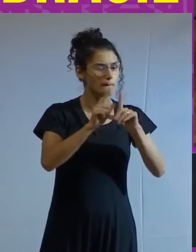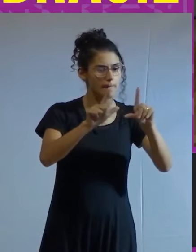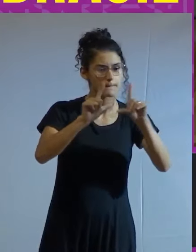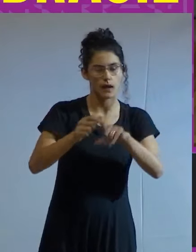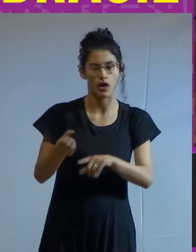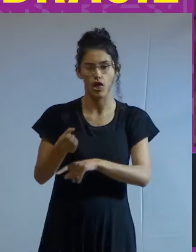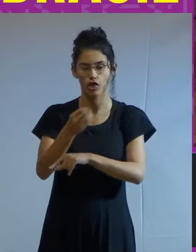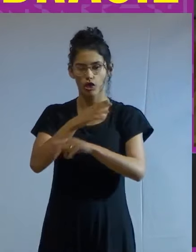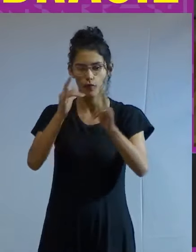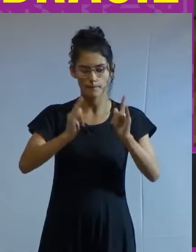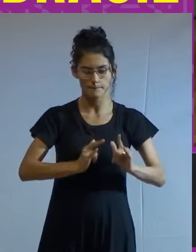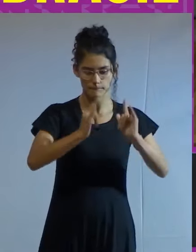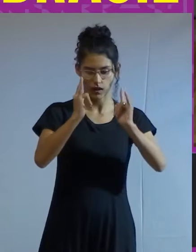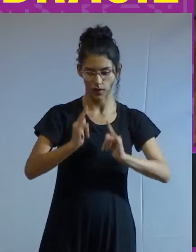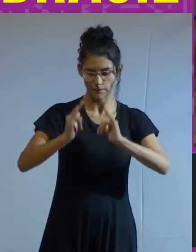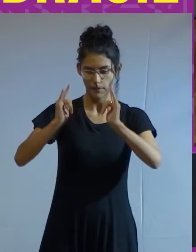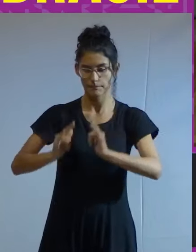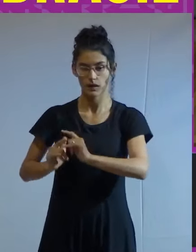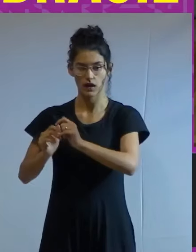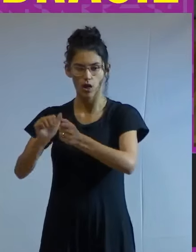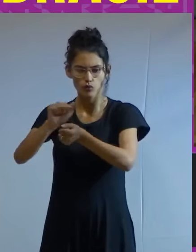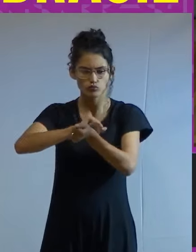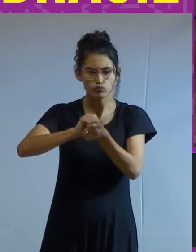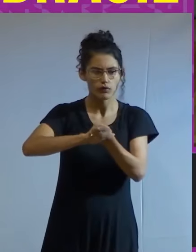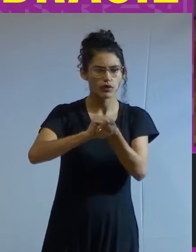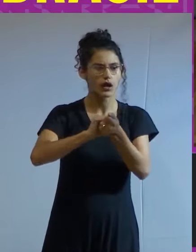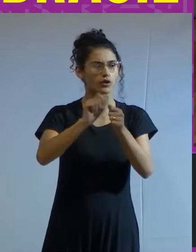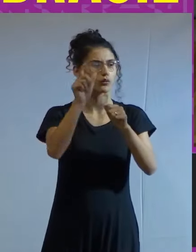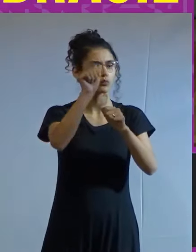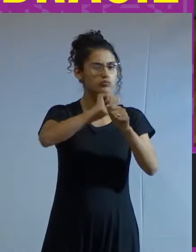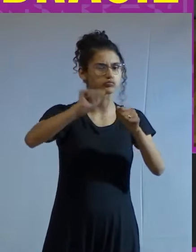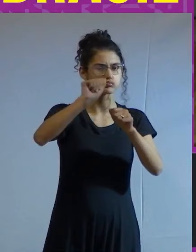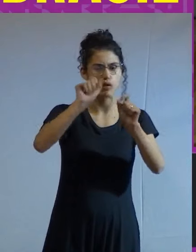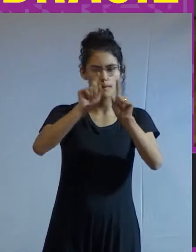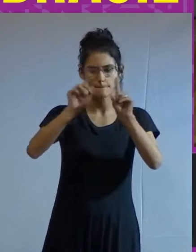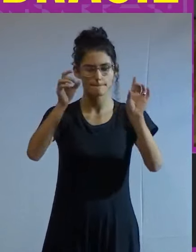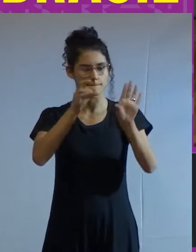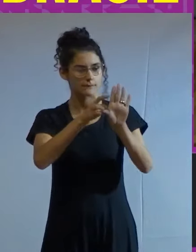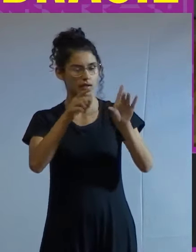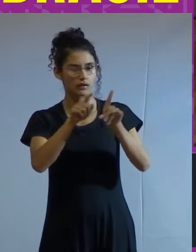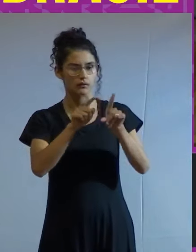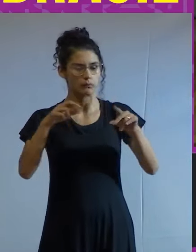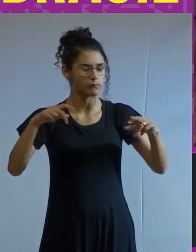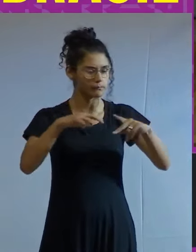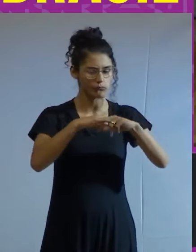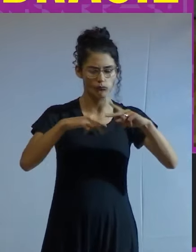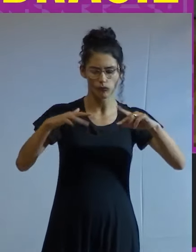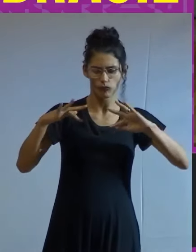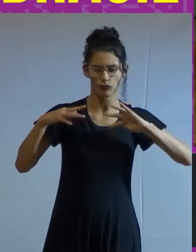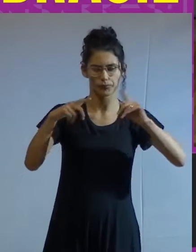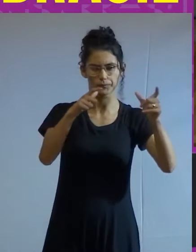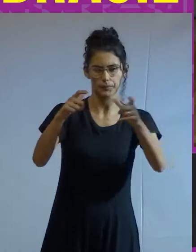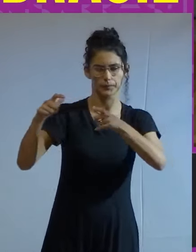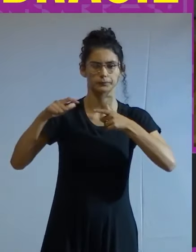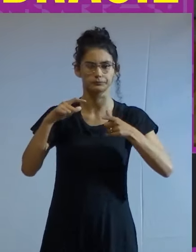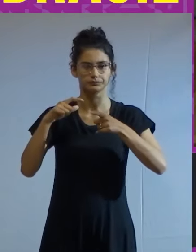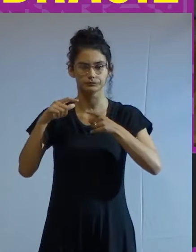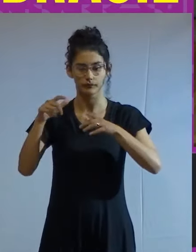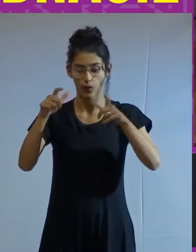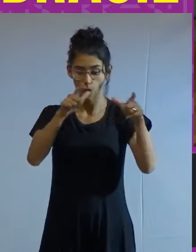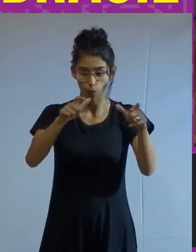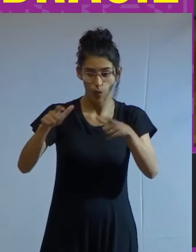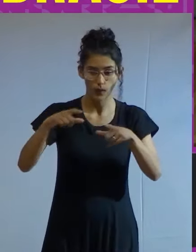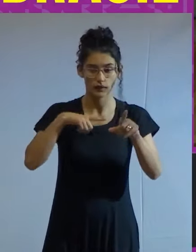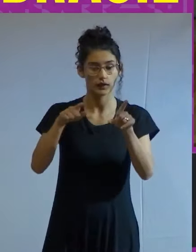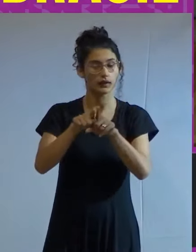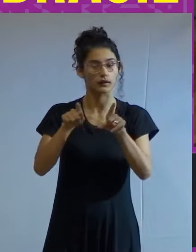de novos apartamentos, lavando, sujando vidros de carro, ambulantes por todos os lugares. Os leitos das